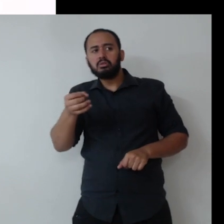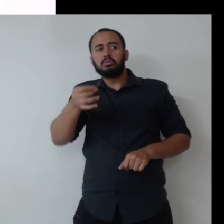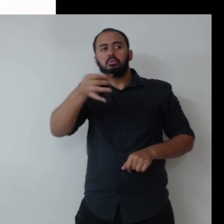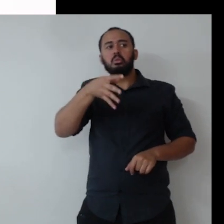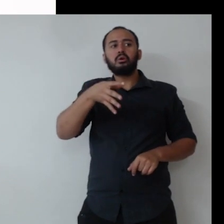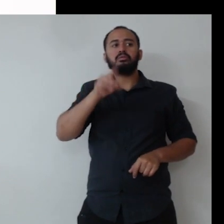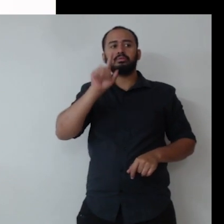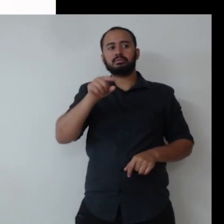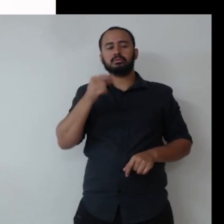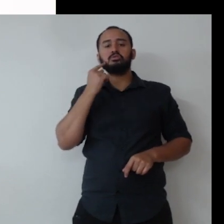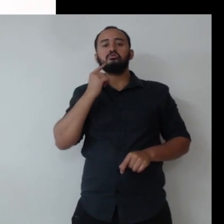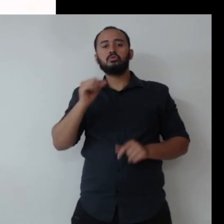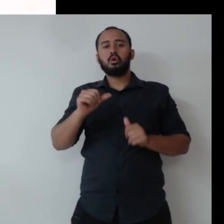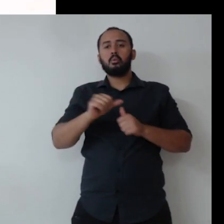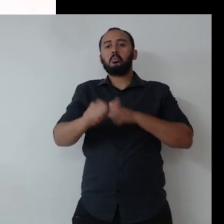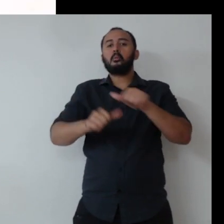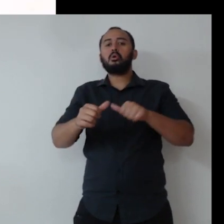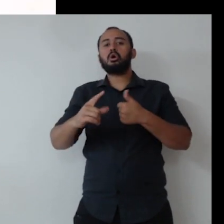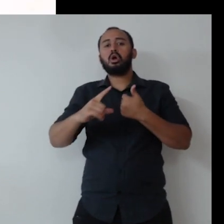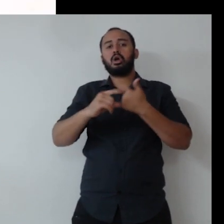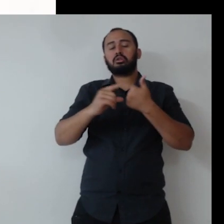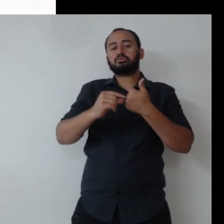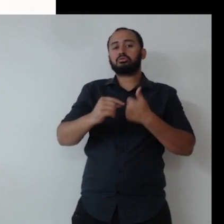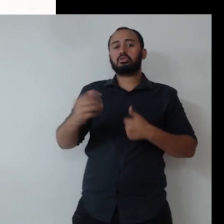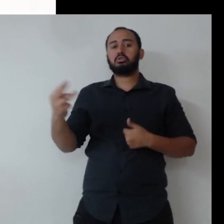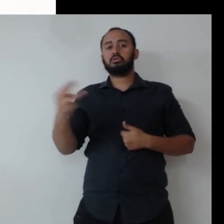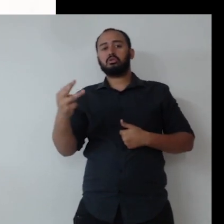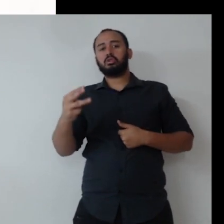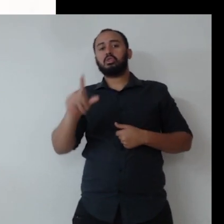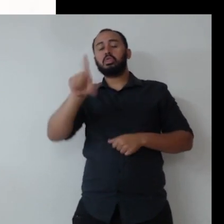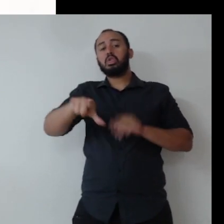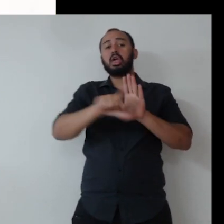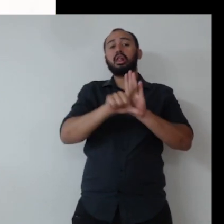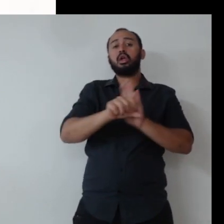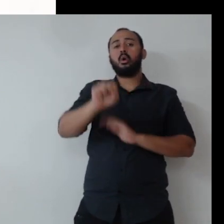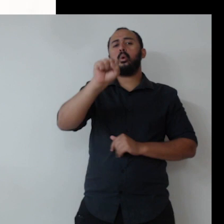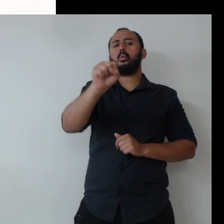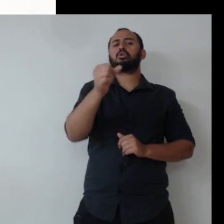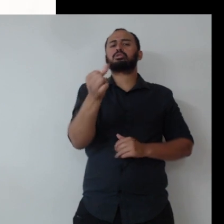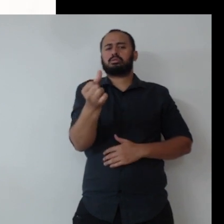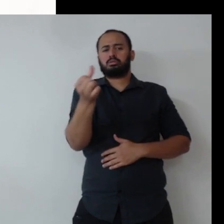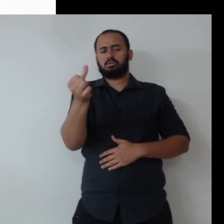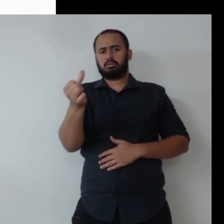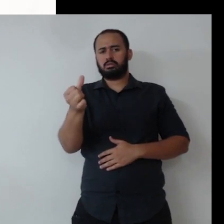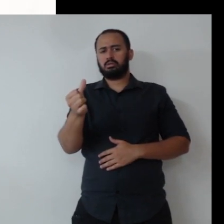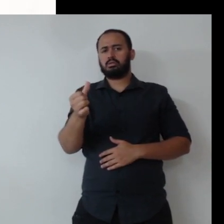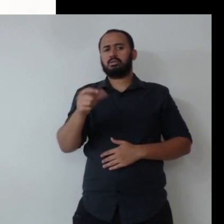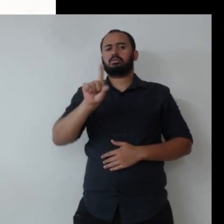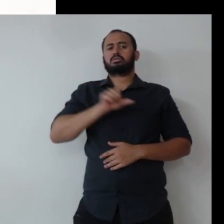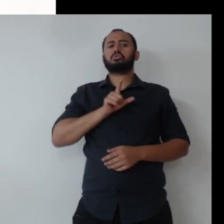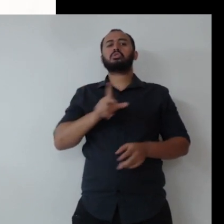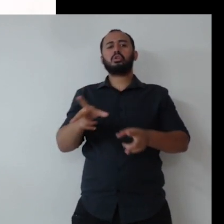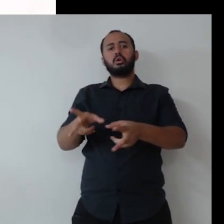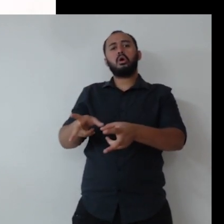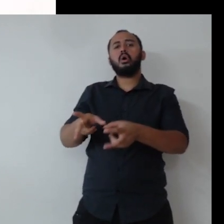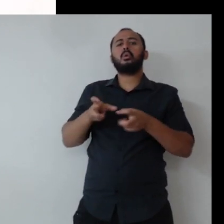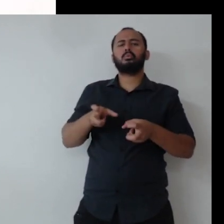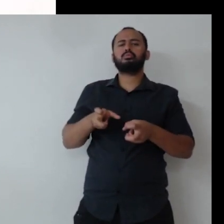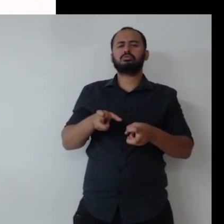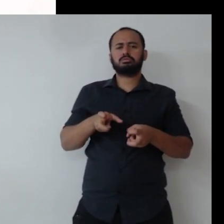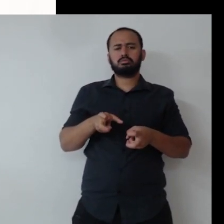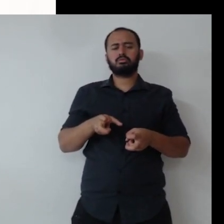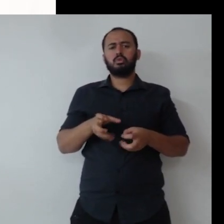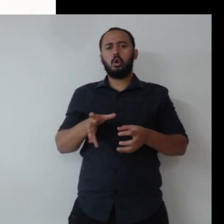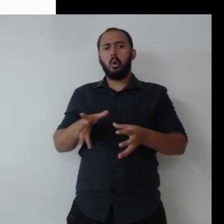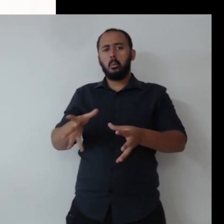alterado no seu artigo terceiro da Constituição, da lei 8666, ele é absorvido também como objetivo da nova lei de